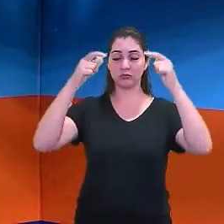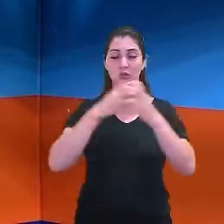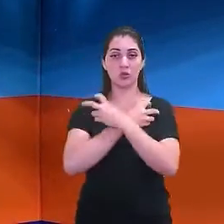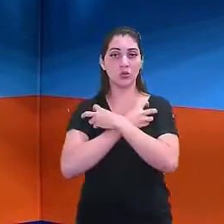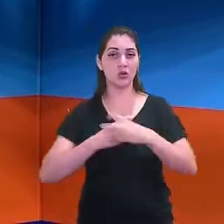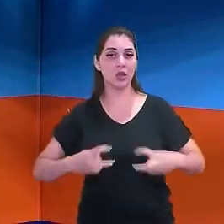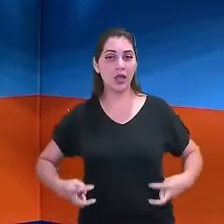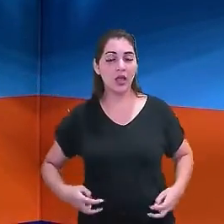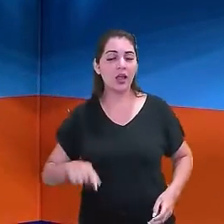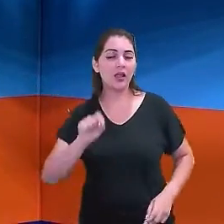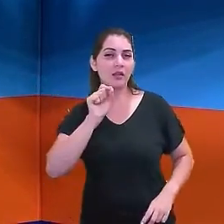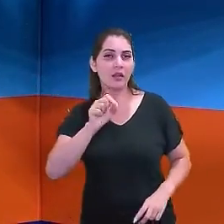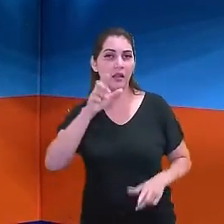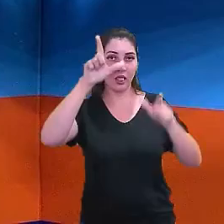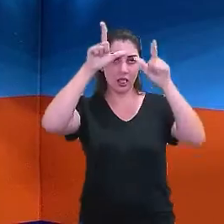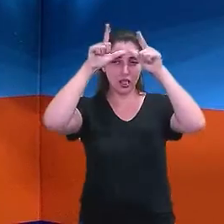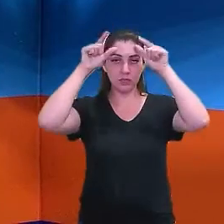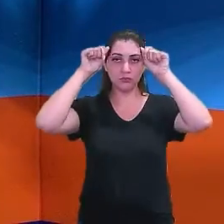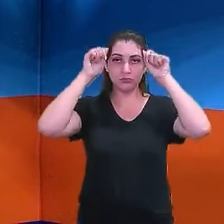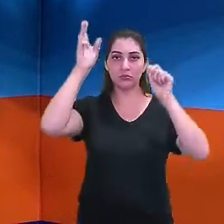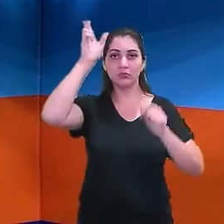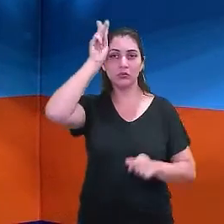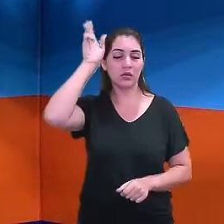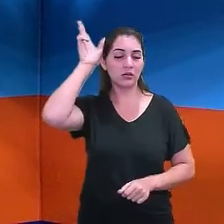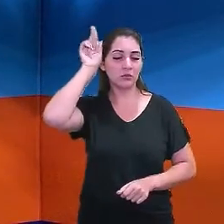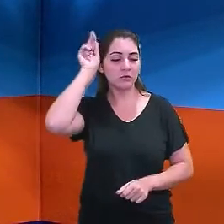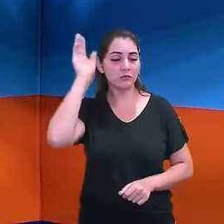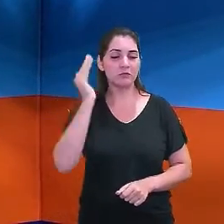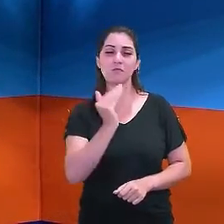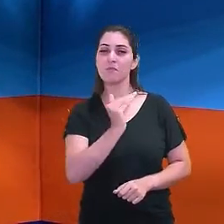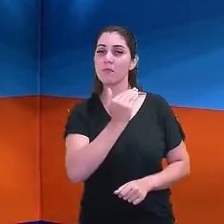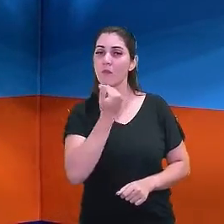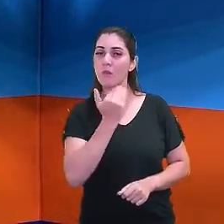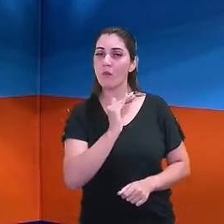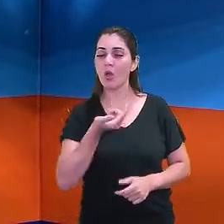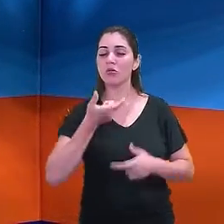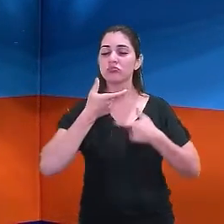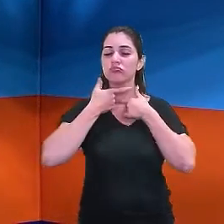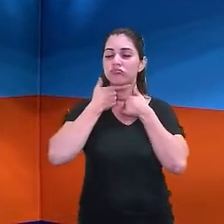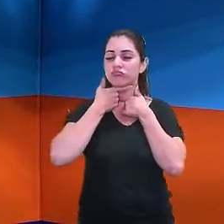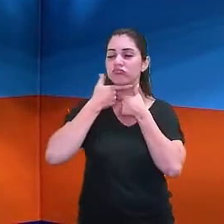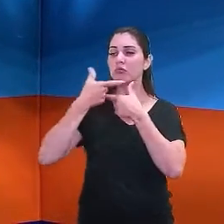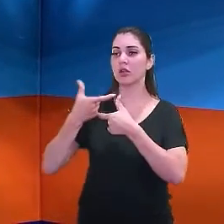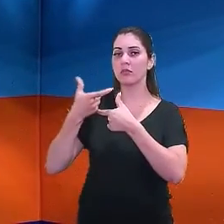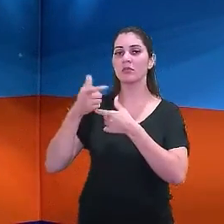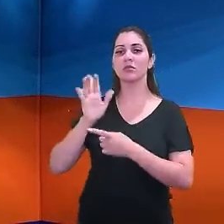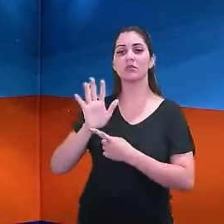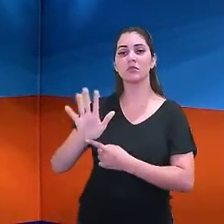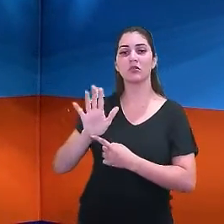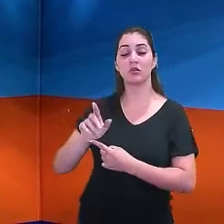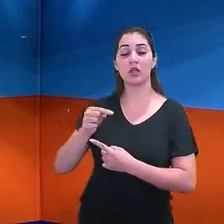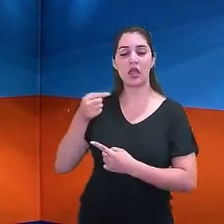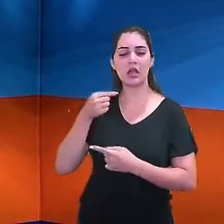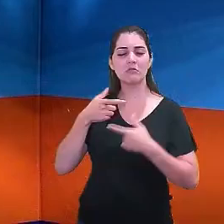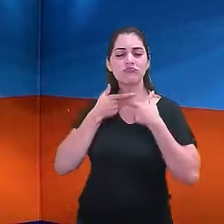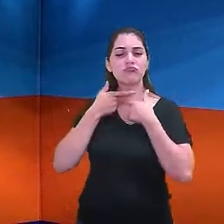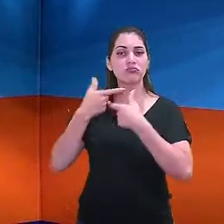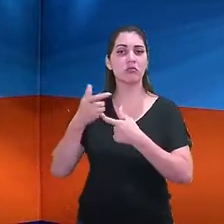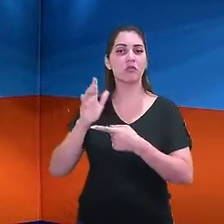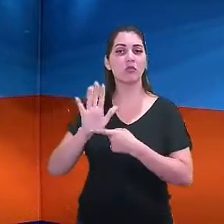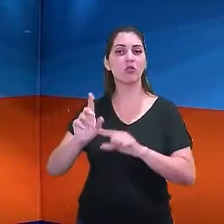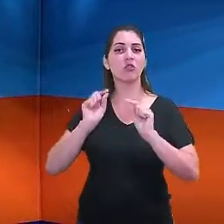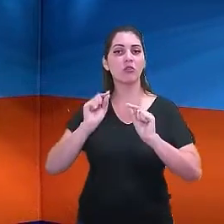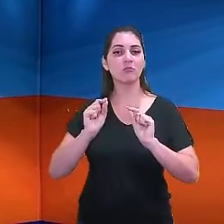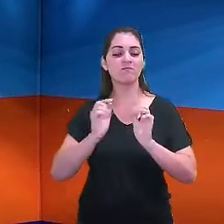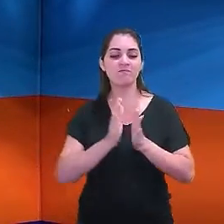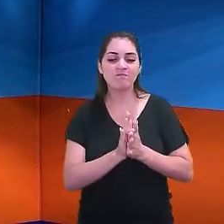Maria Bonita. Infelizmente, foram assassinados. E suas cabeças expostas, não era? Essas cabeças foram expostas para reprimir